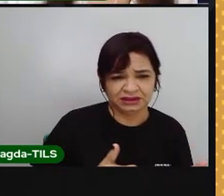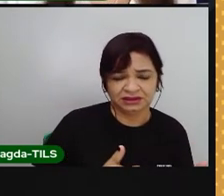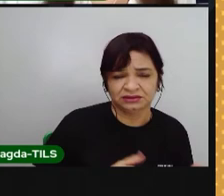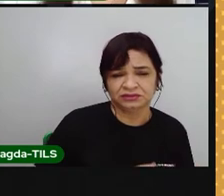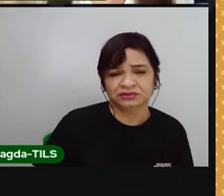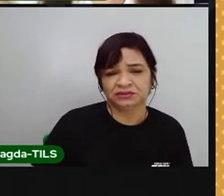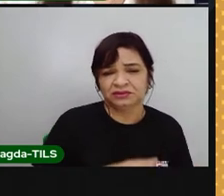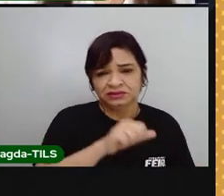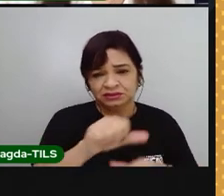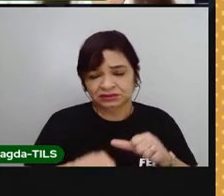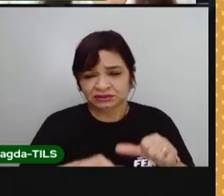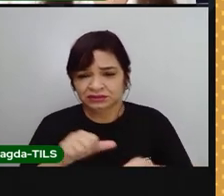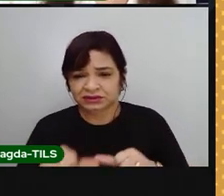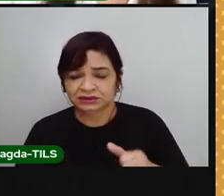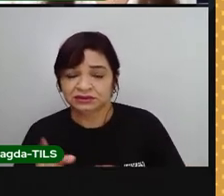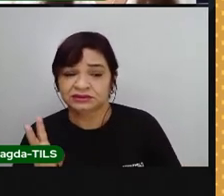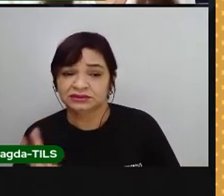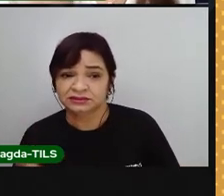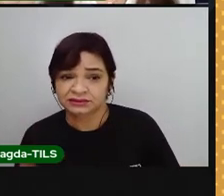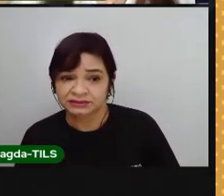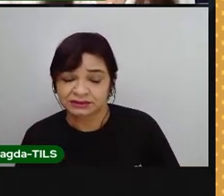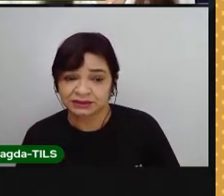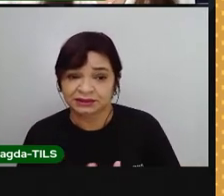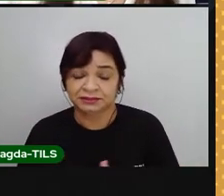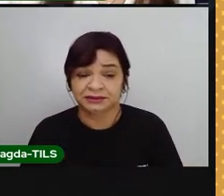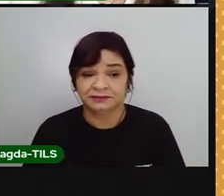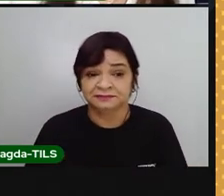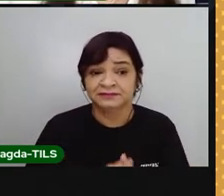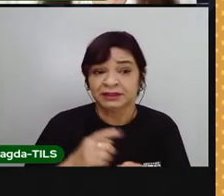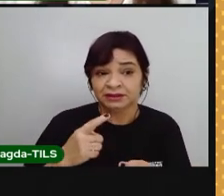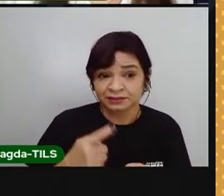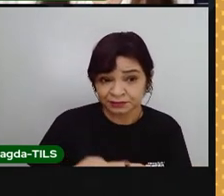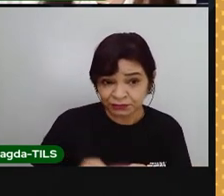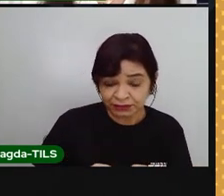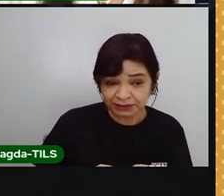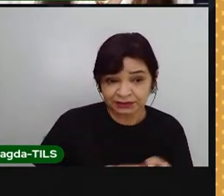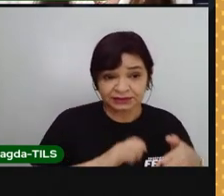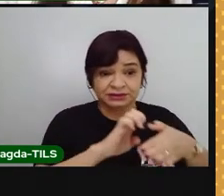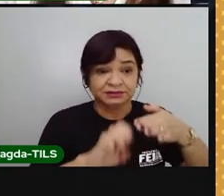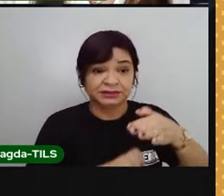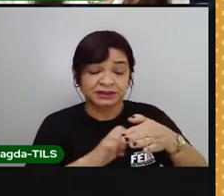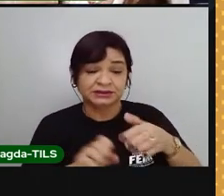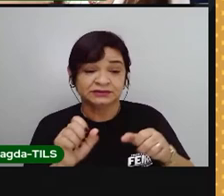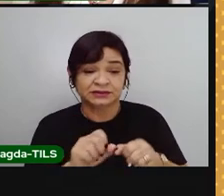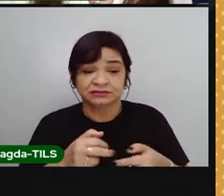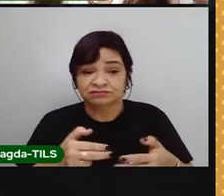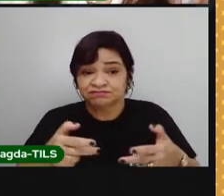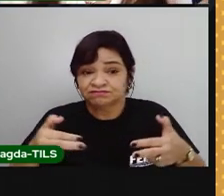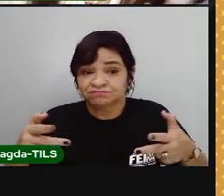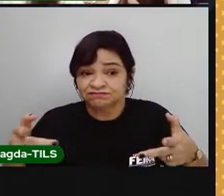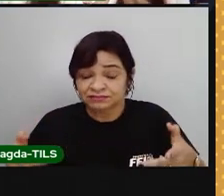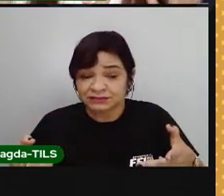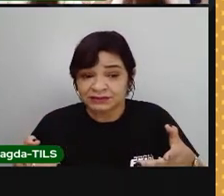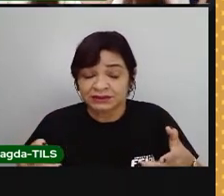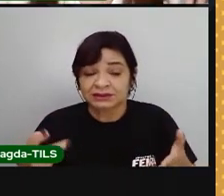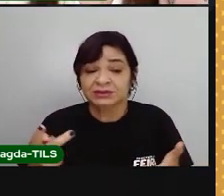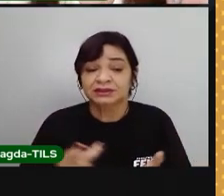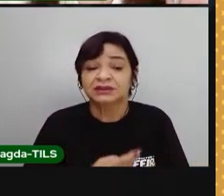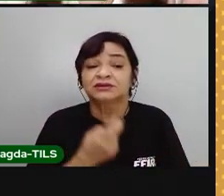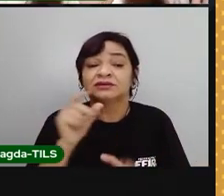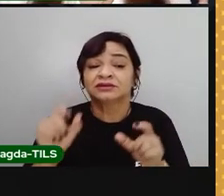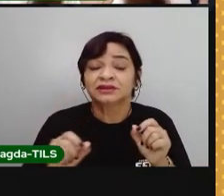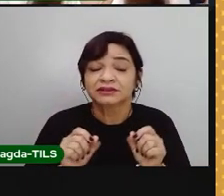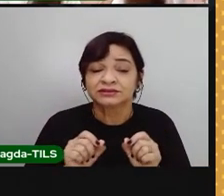nova, ali tem energia, tem poluição também envolvida naquele processo. Porque não tem como a gente não